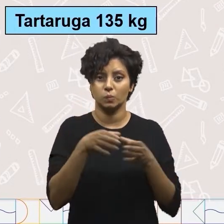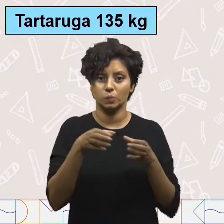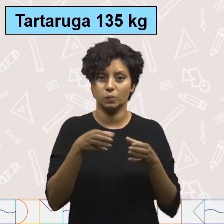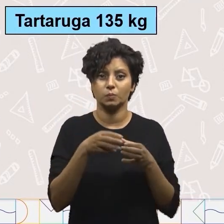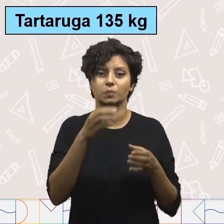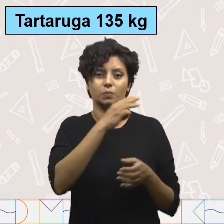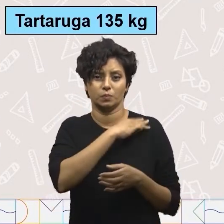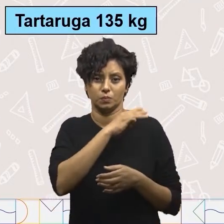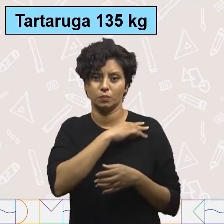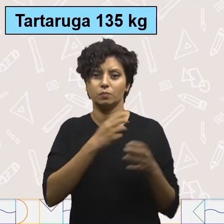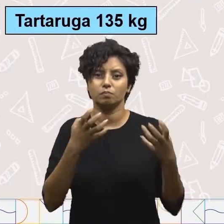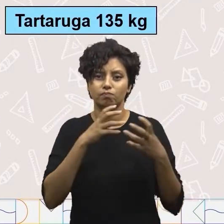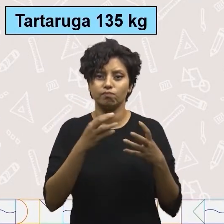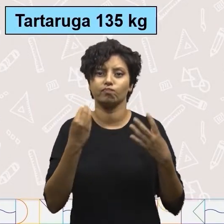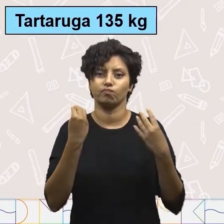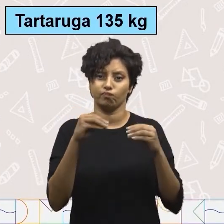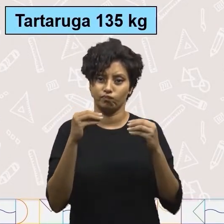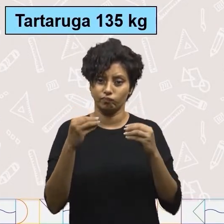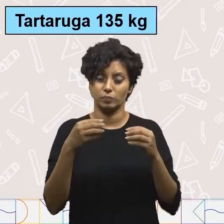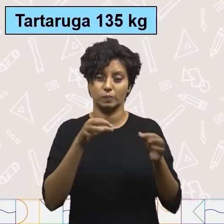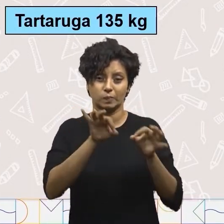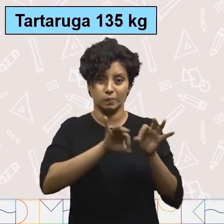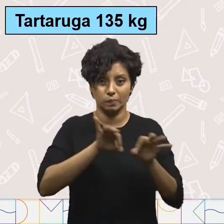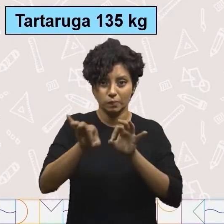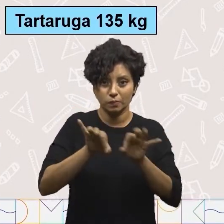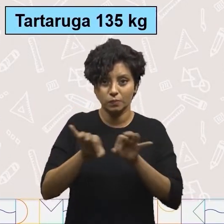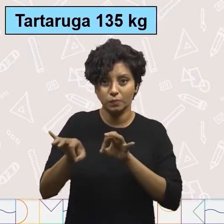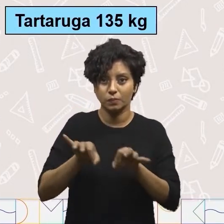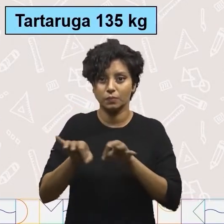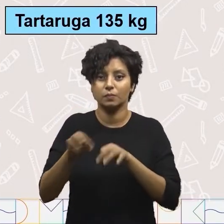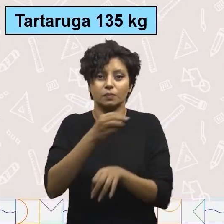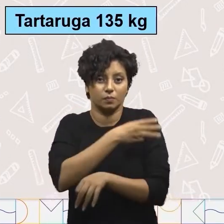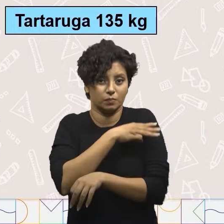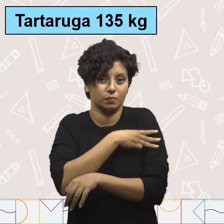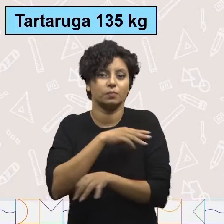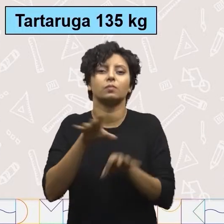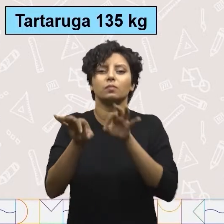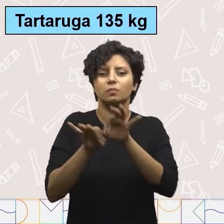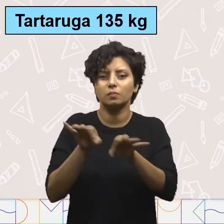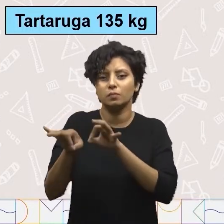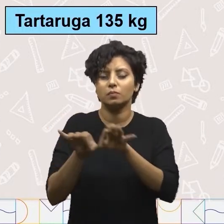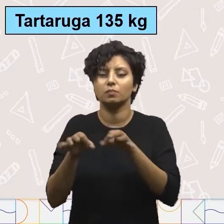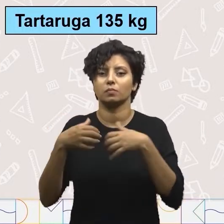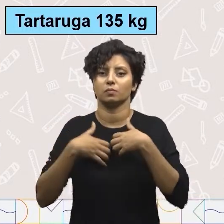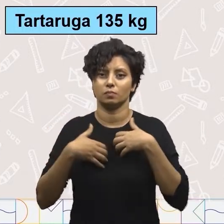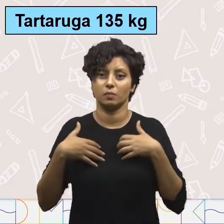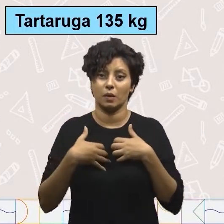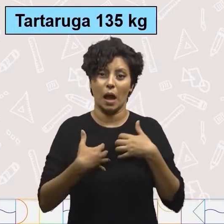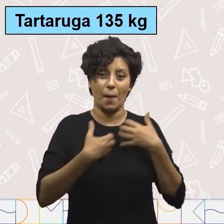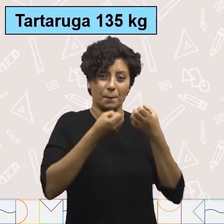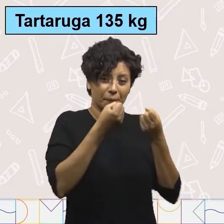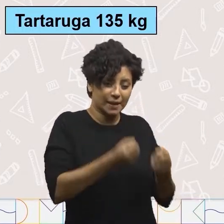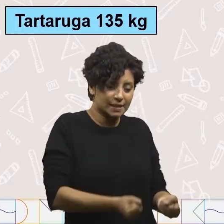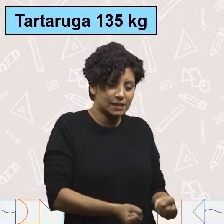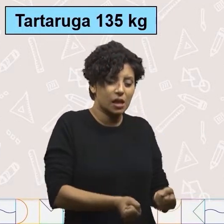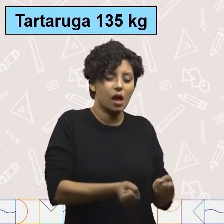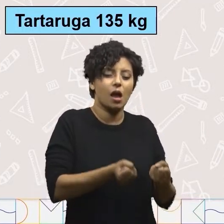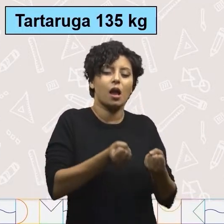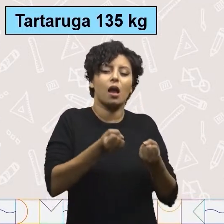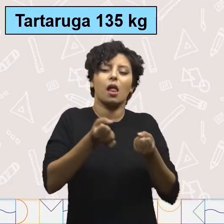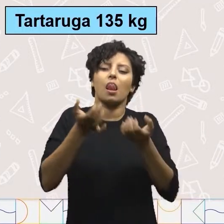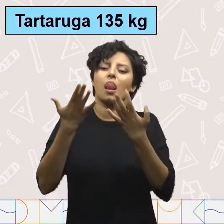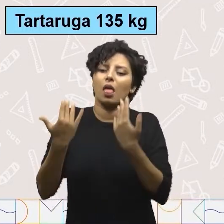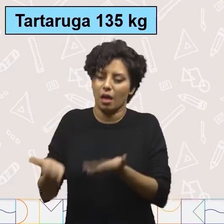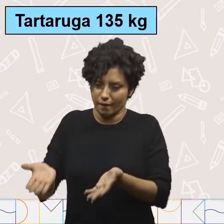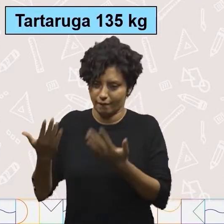do terceiro ano quer colocar os animais em ordem. E o critério será do mais pesado para o mais